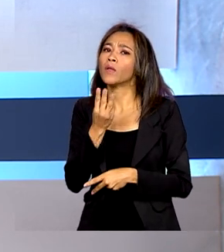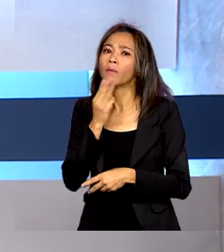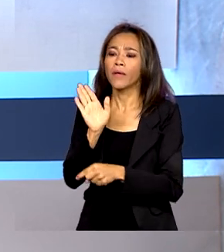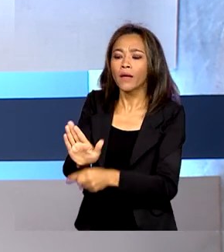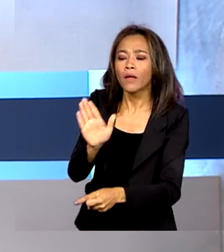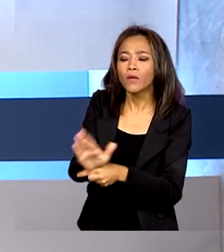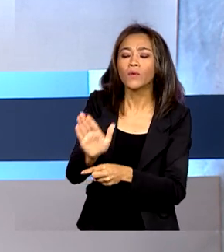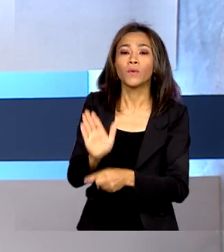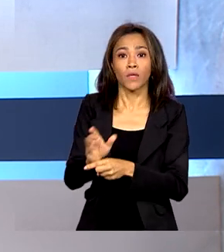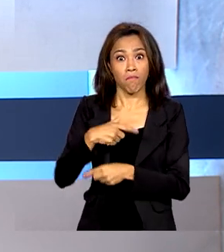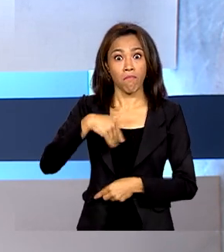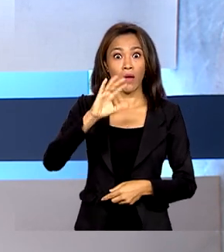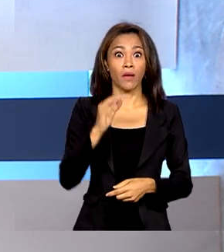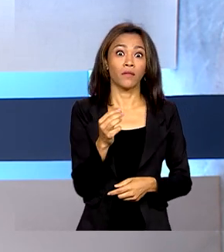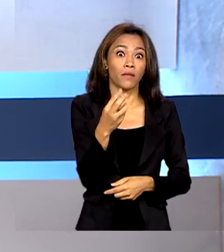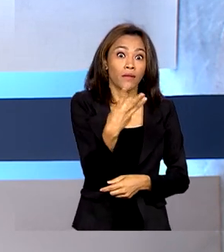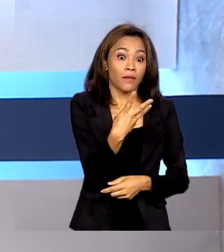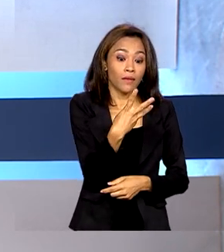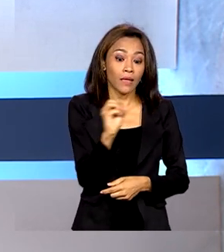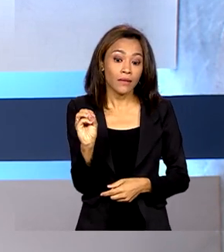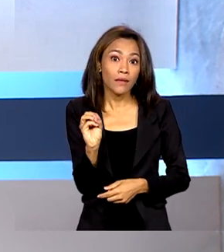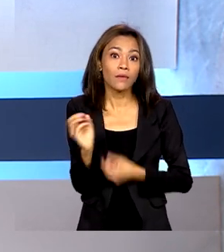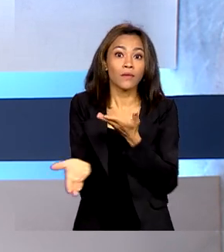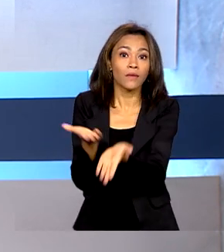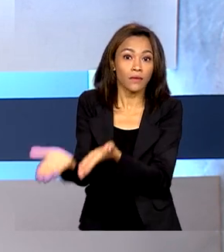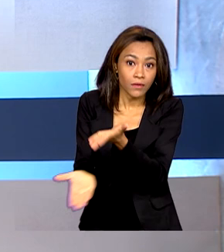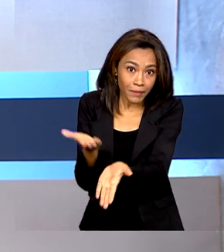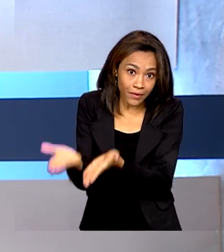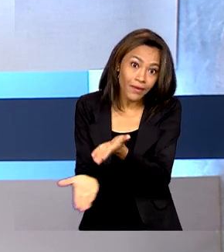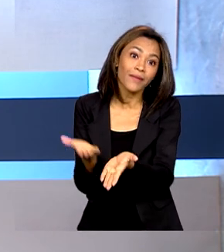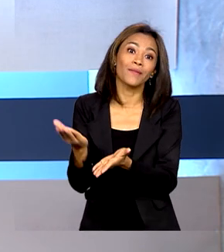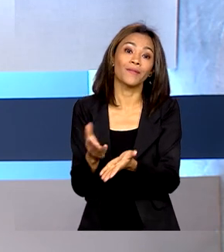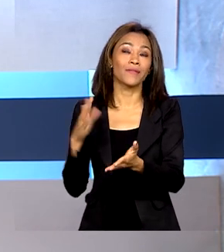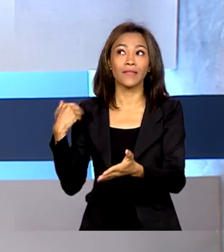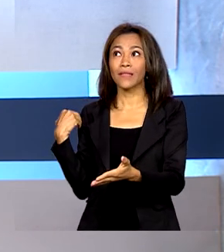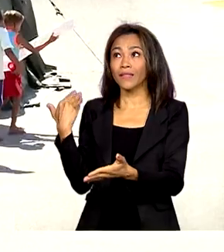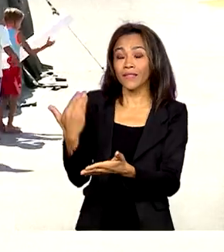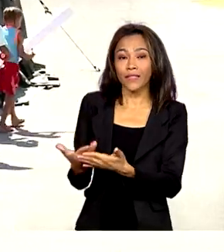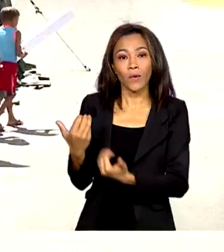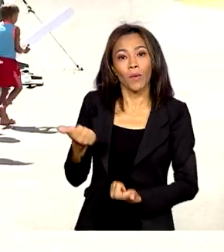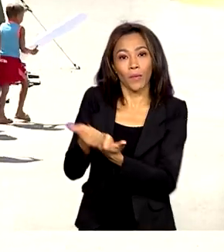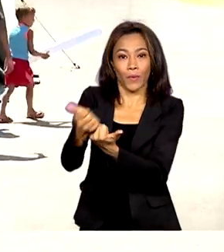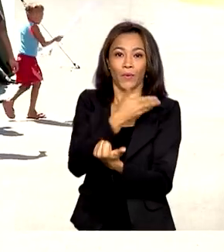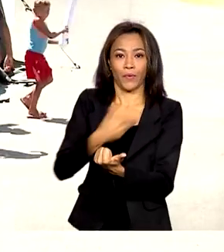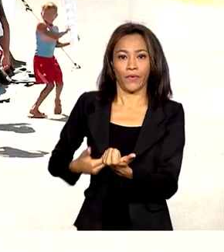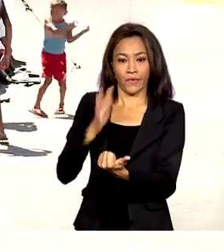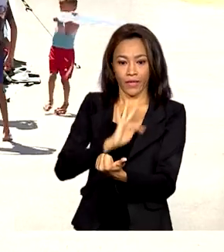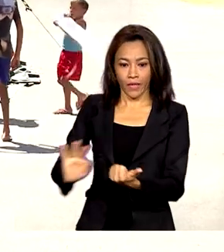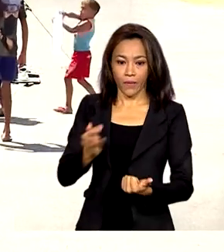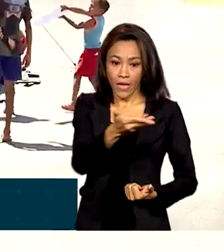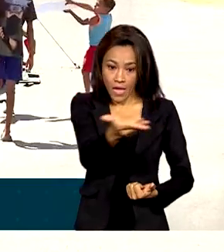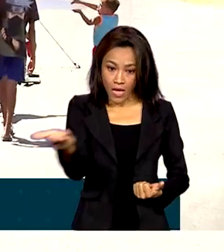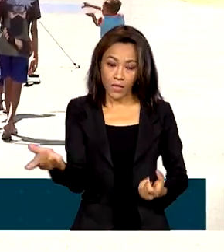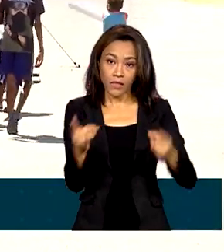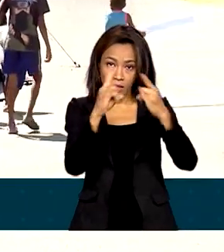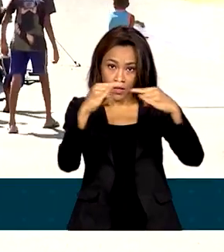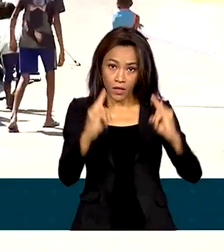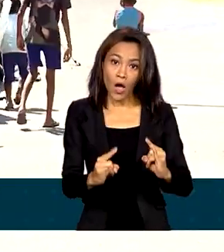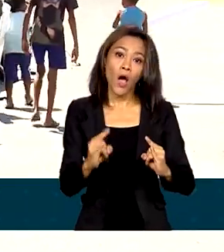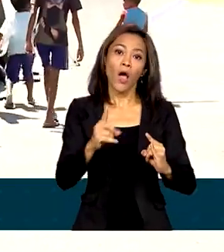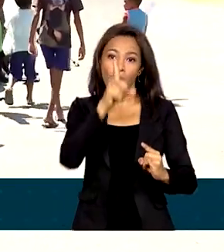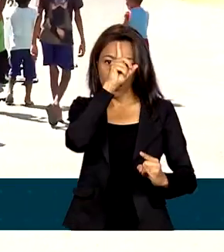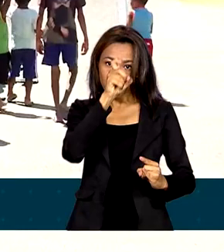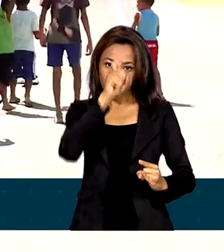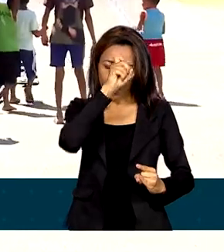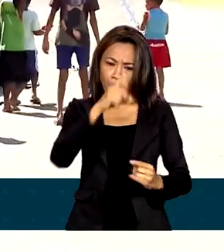atendimentos desde quando começou a força-tarefa de ajuda do governo federal. O hospital foi montado ao lado da